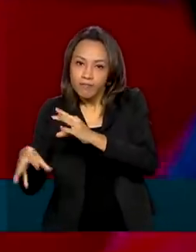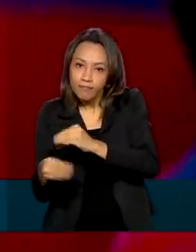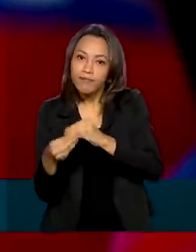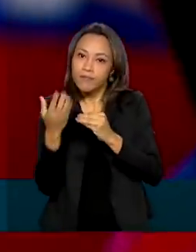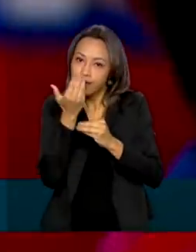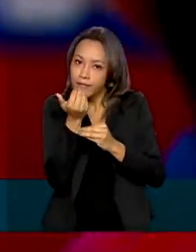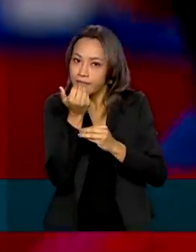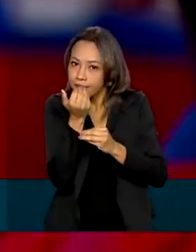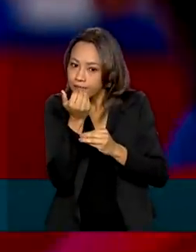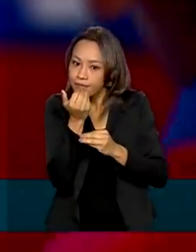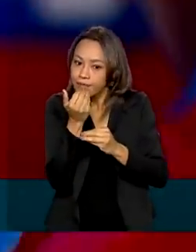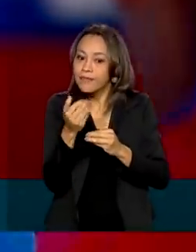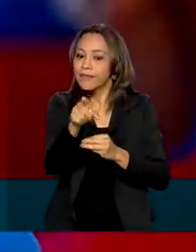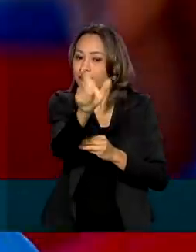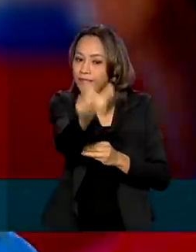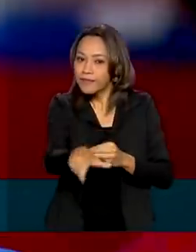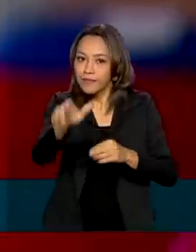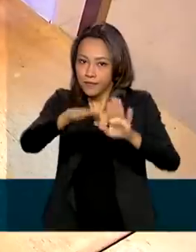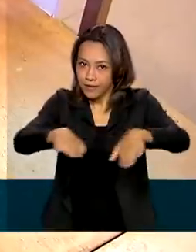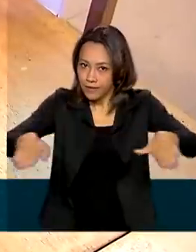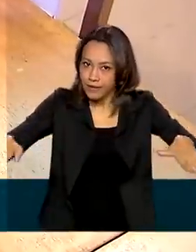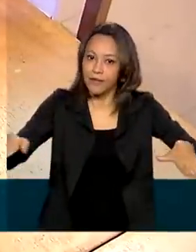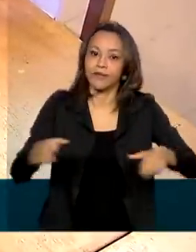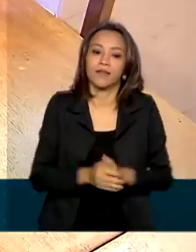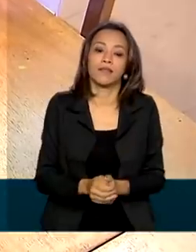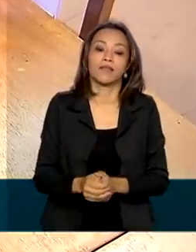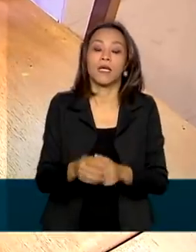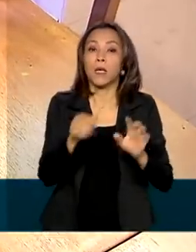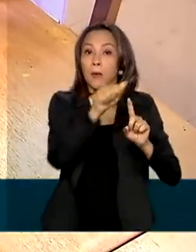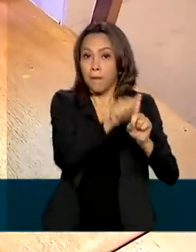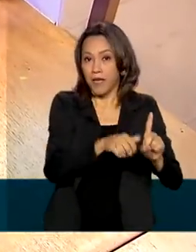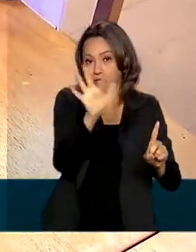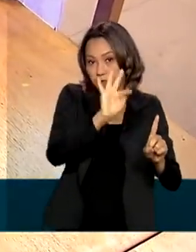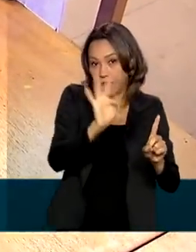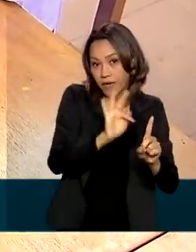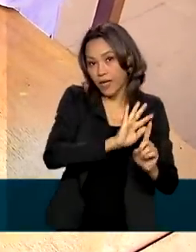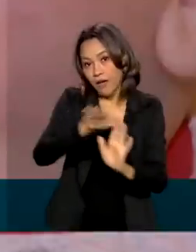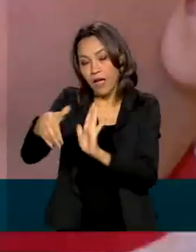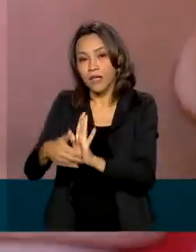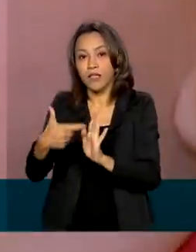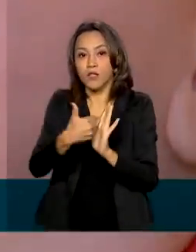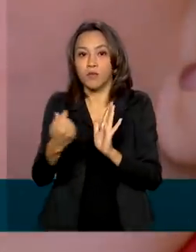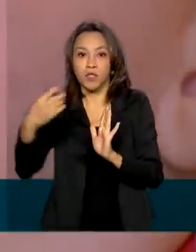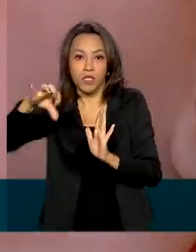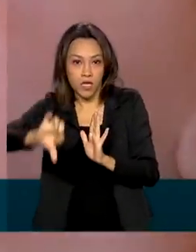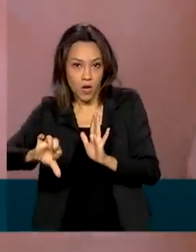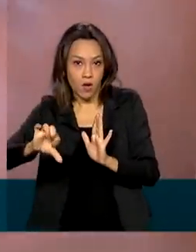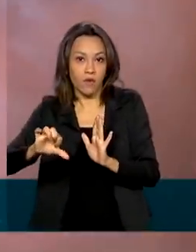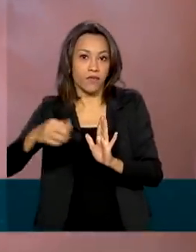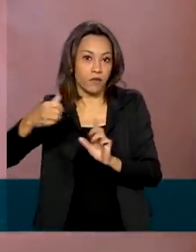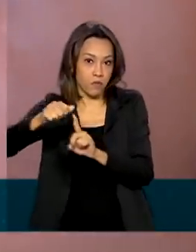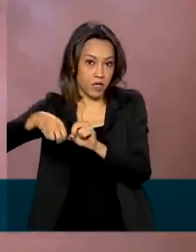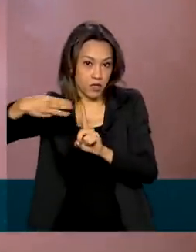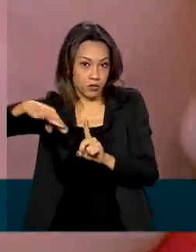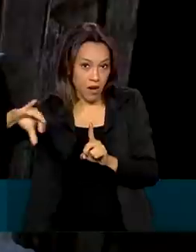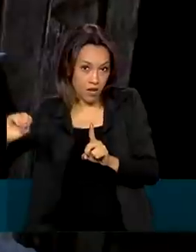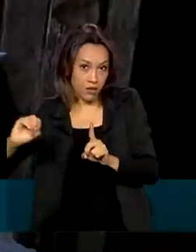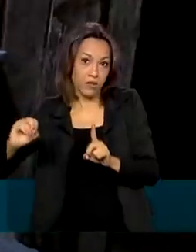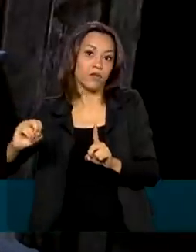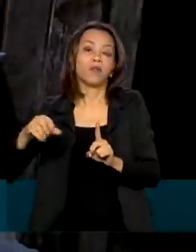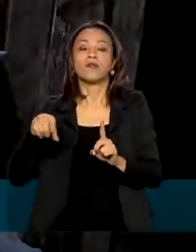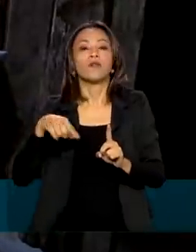alimentação individual das crianças. Entre fevereiro de 2019 e março de 2020,